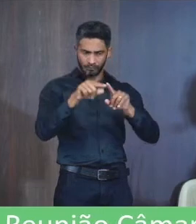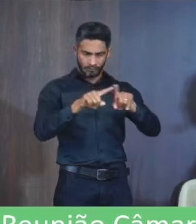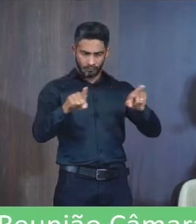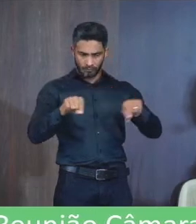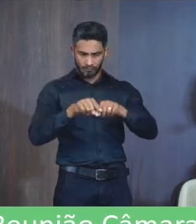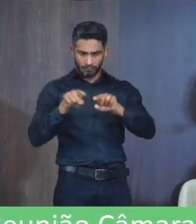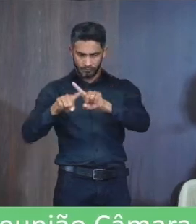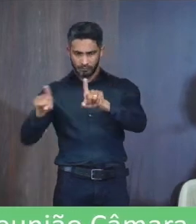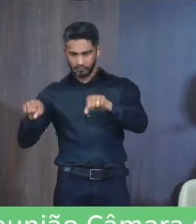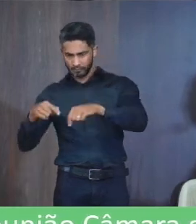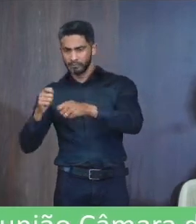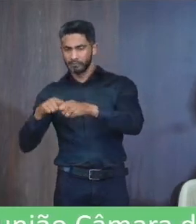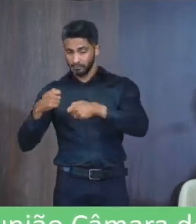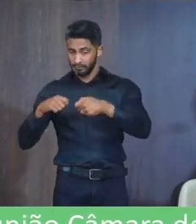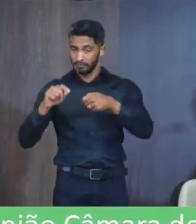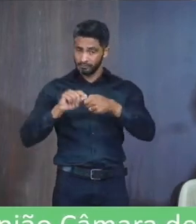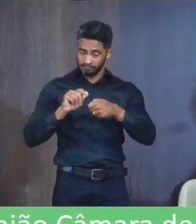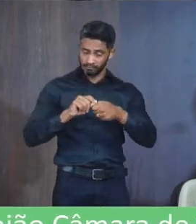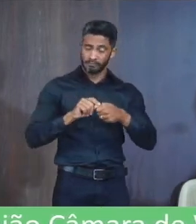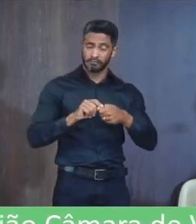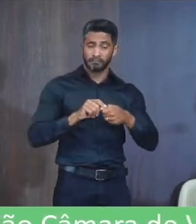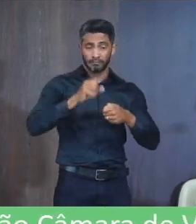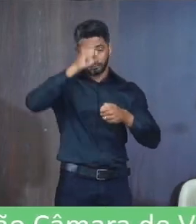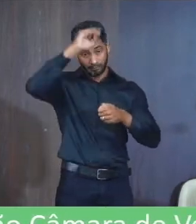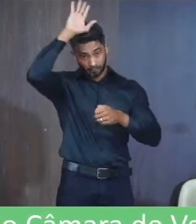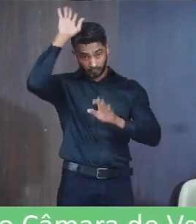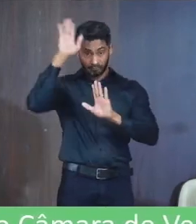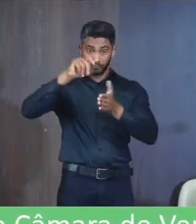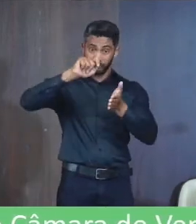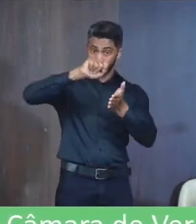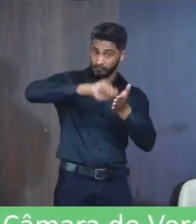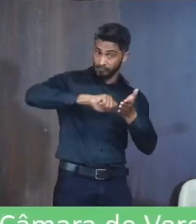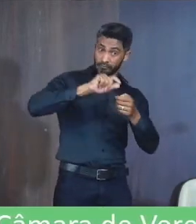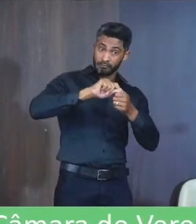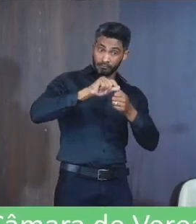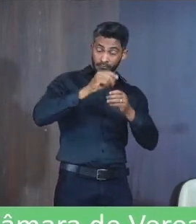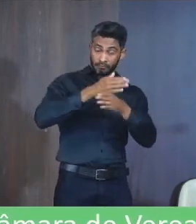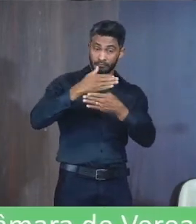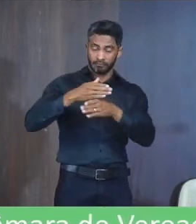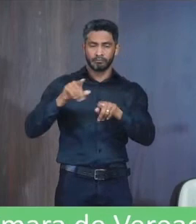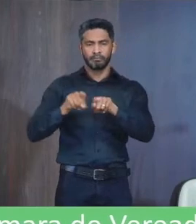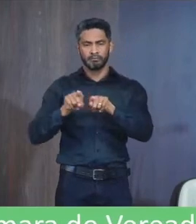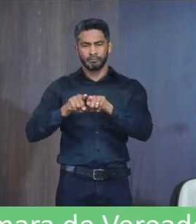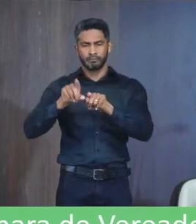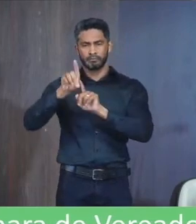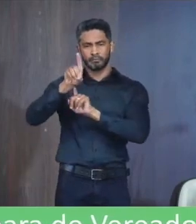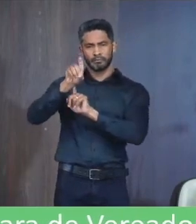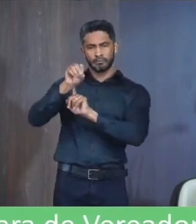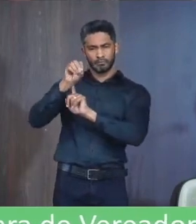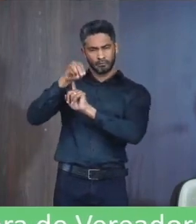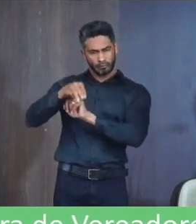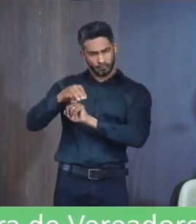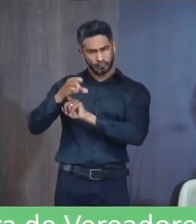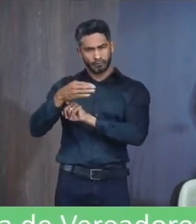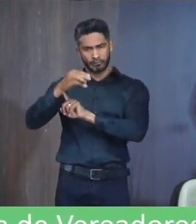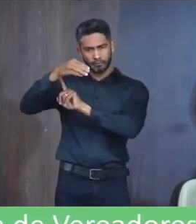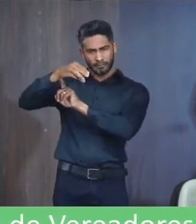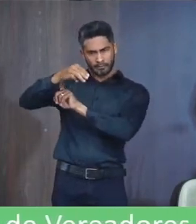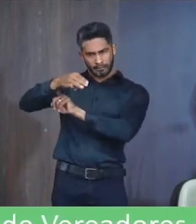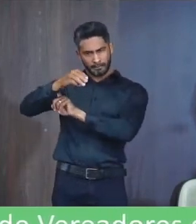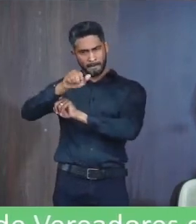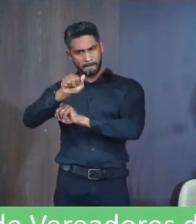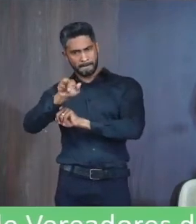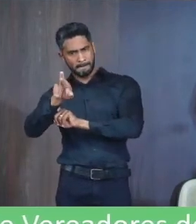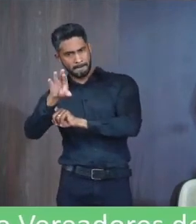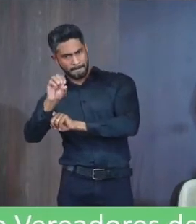tinha que fazer O Bombeiro já assinou Já está fazendo a obra lá E também tem O Dom Mauro Projeto Dom Mauro Que está ali Pé da minha casa